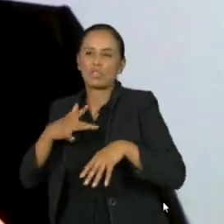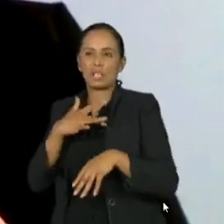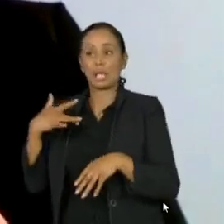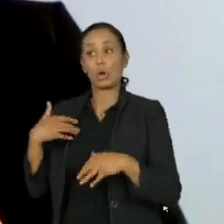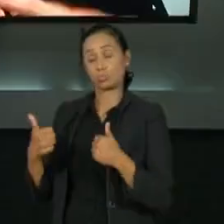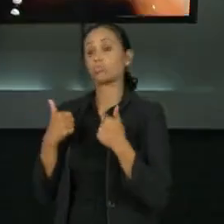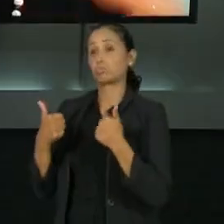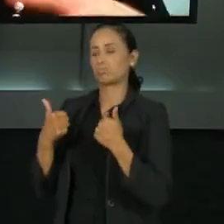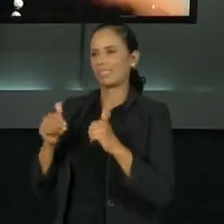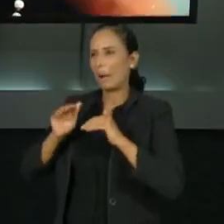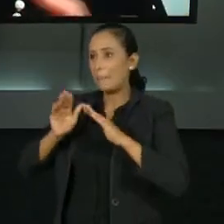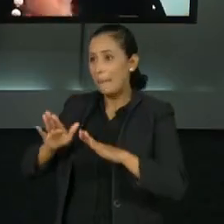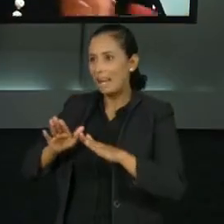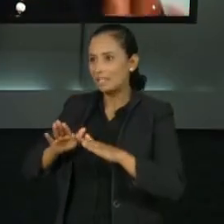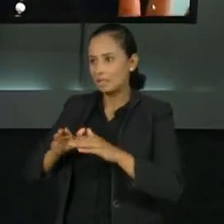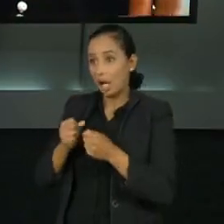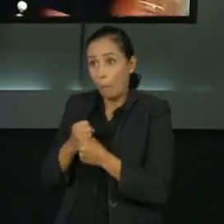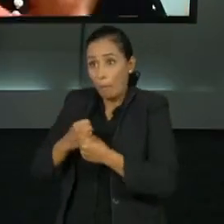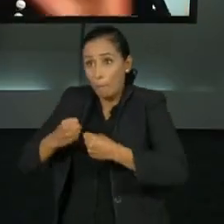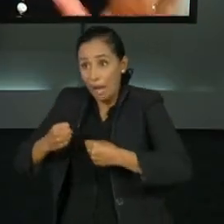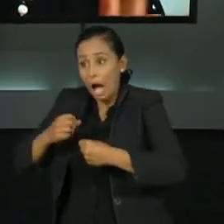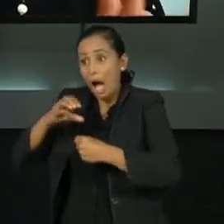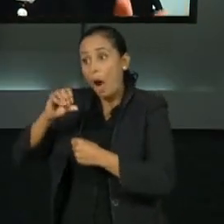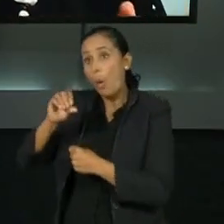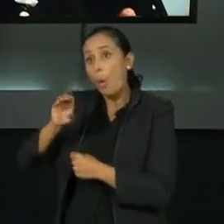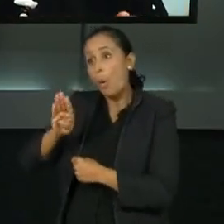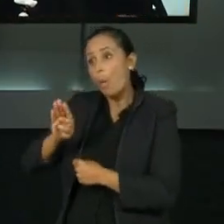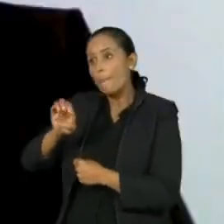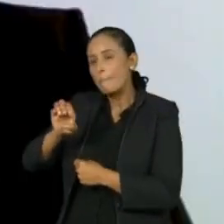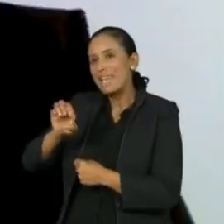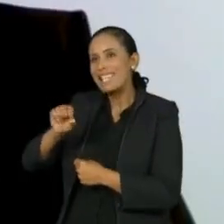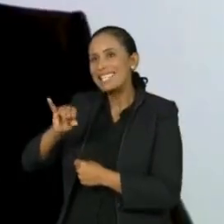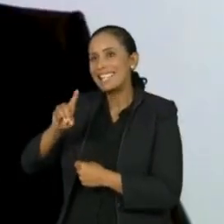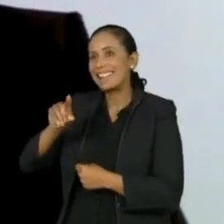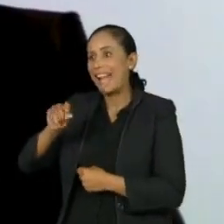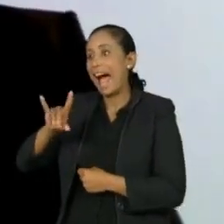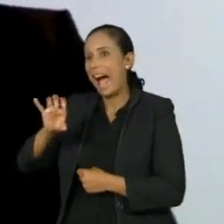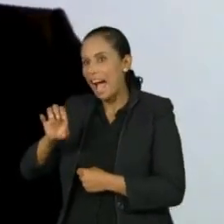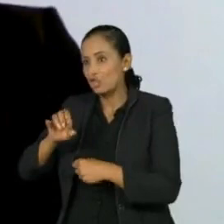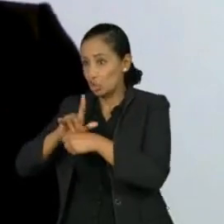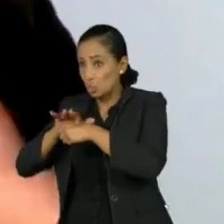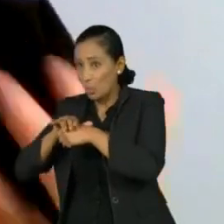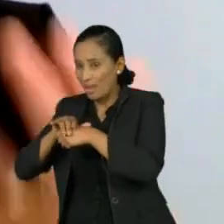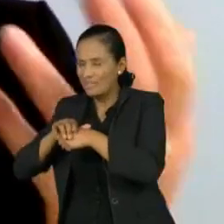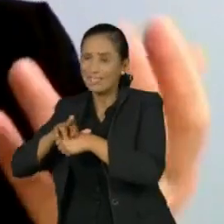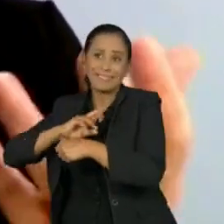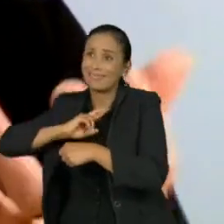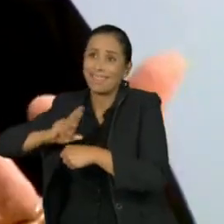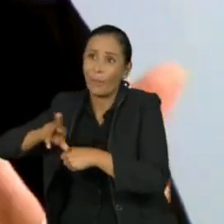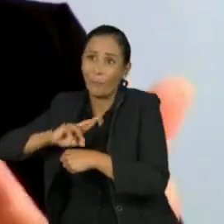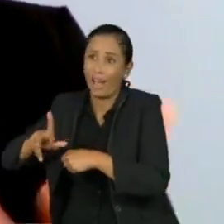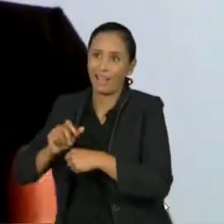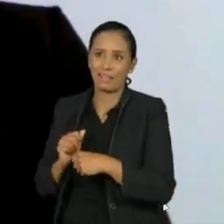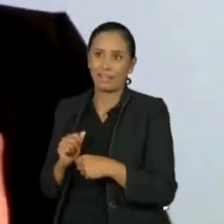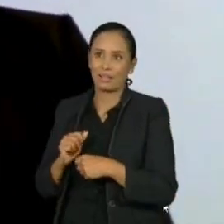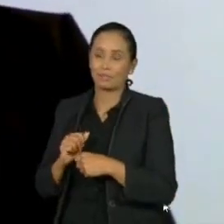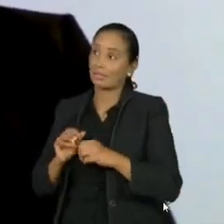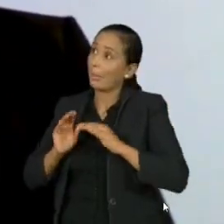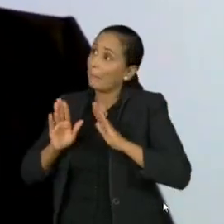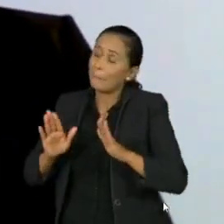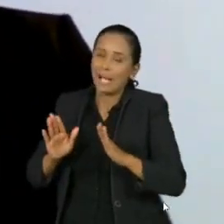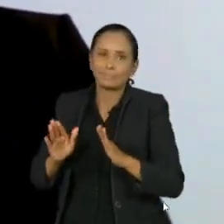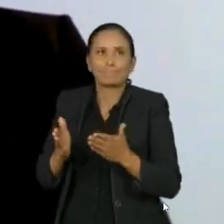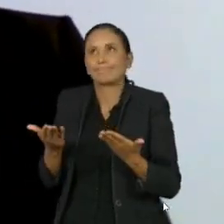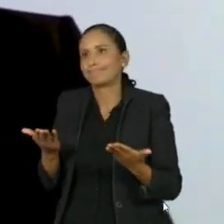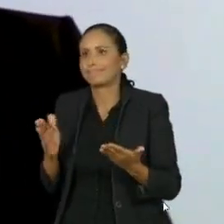existe. A doença e a obesidade para o Ministério da Saúde não existe. Então, o que acontece é que a gente não tem tratamento, por